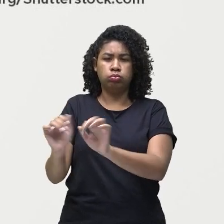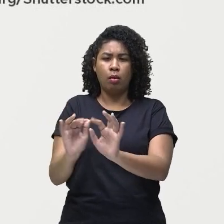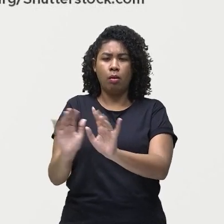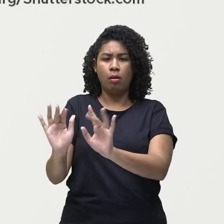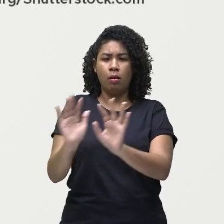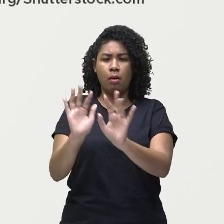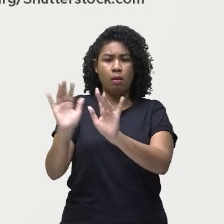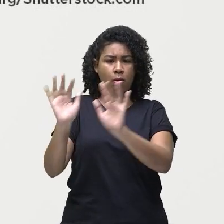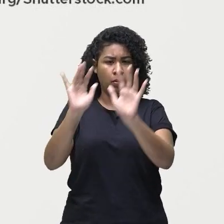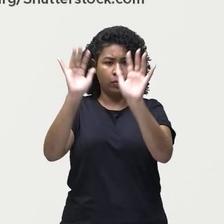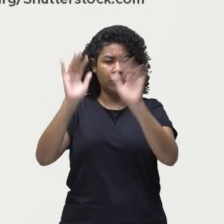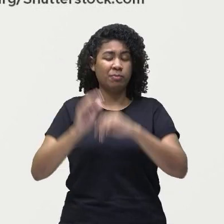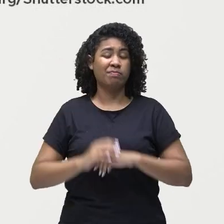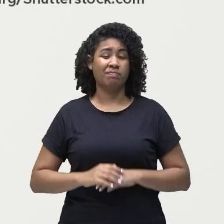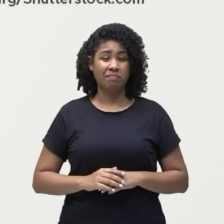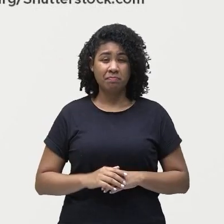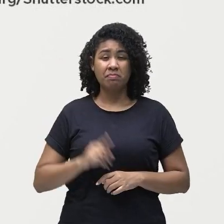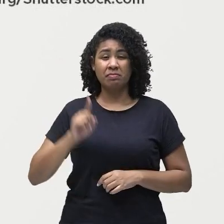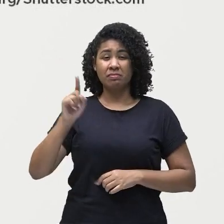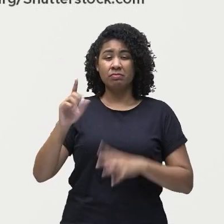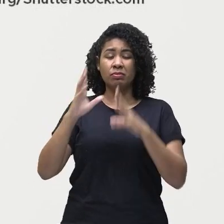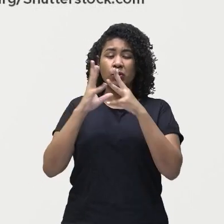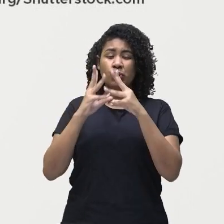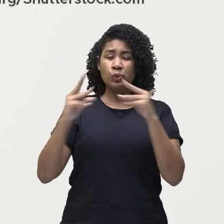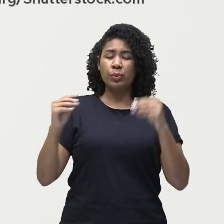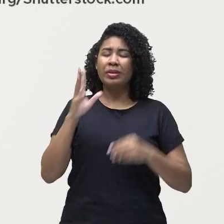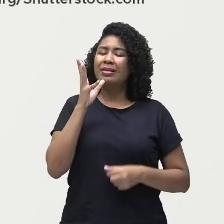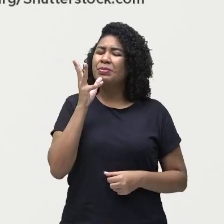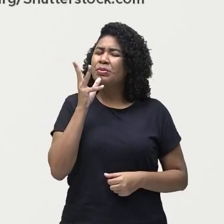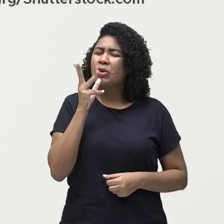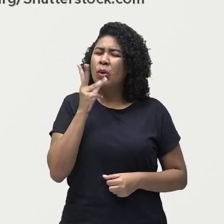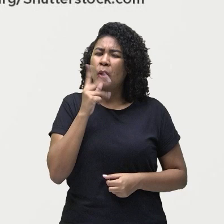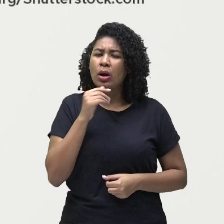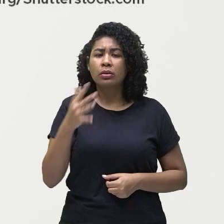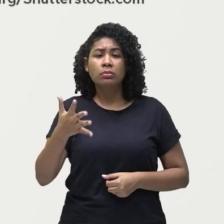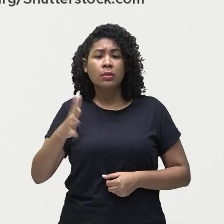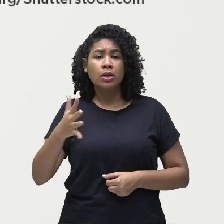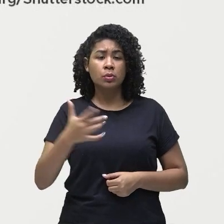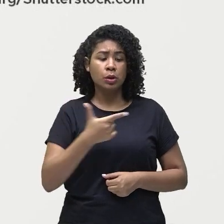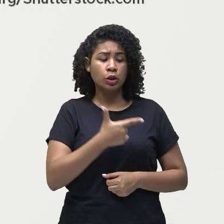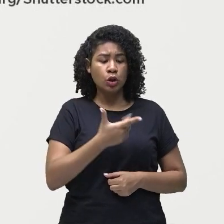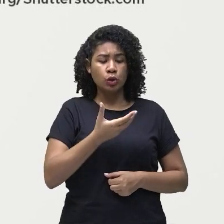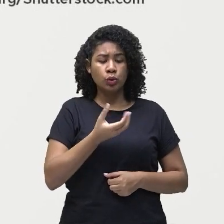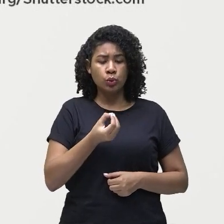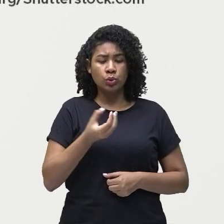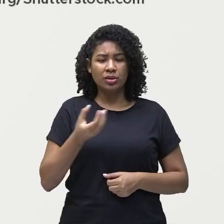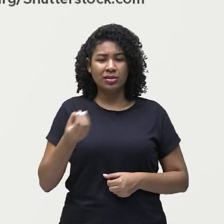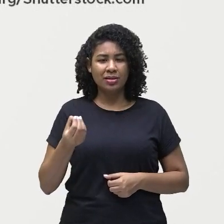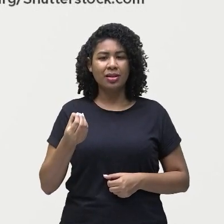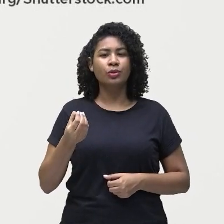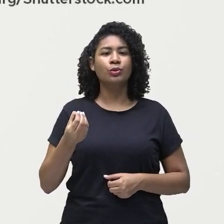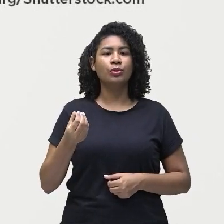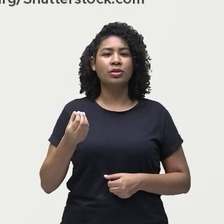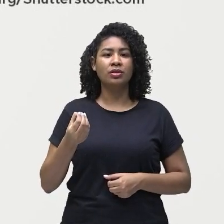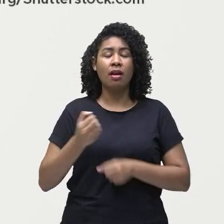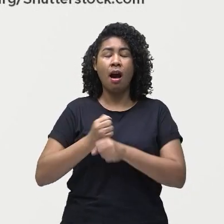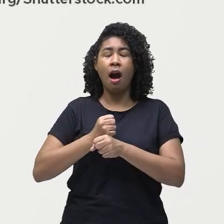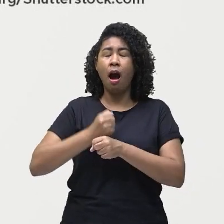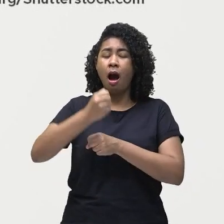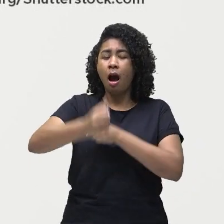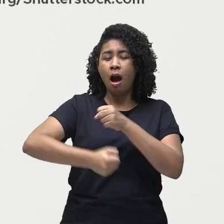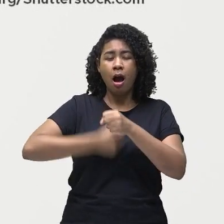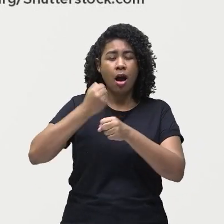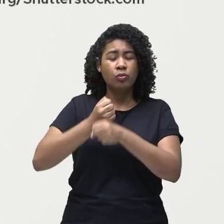a 200 anos na nossa atmosfera. Então, o dióxido de carbono que pode ser originado